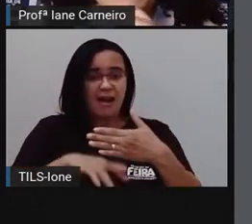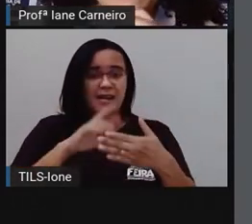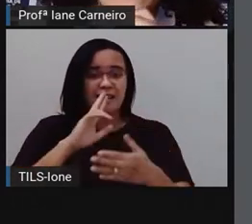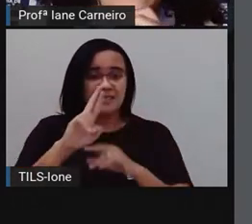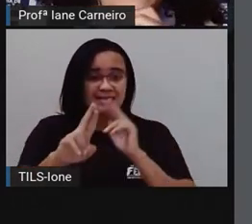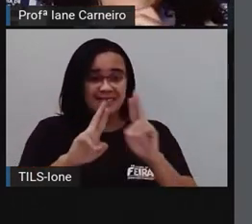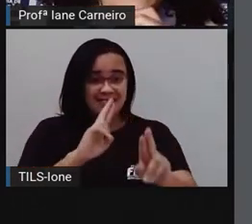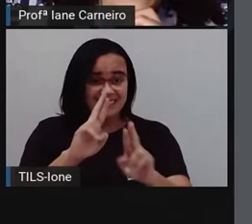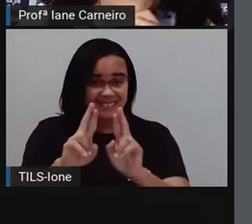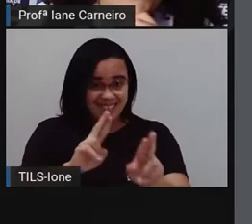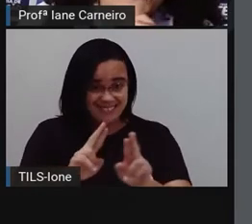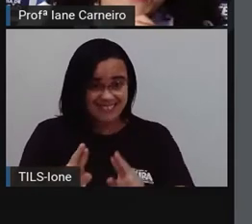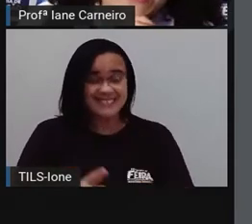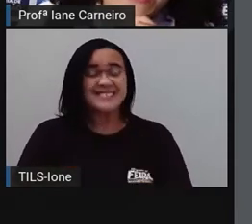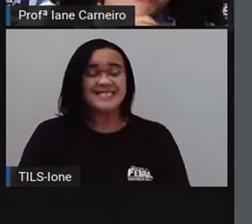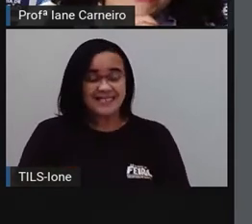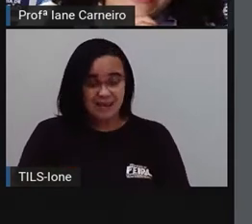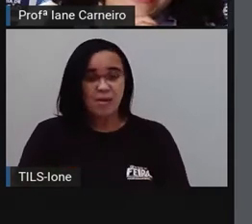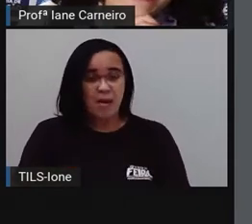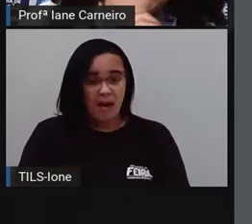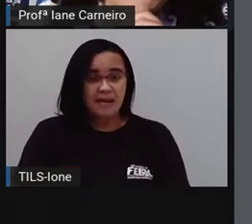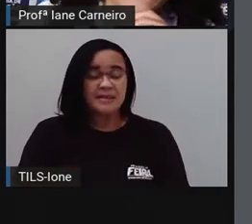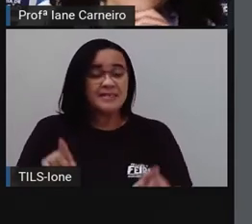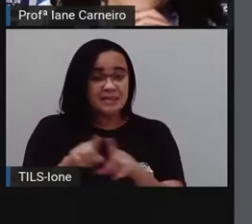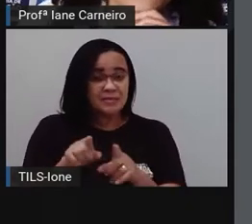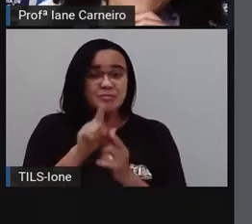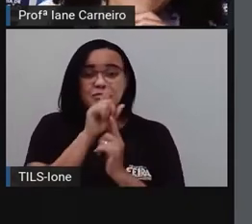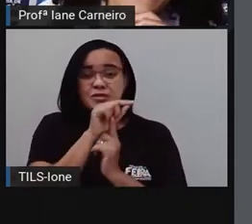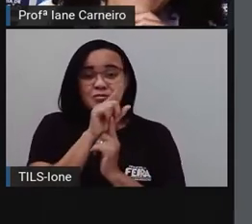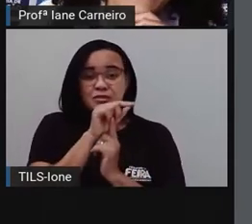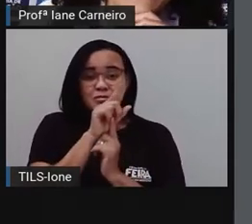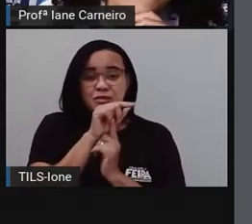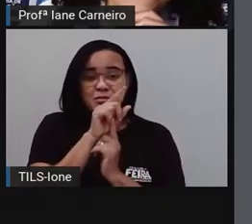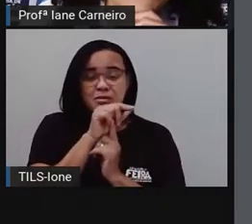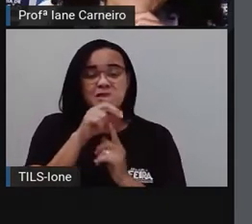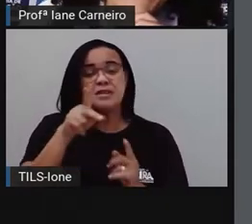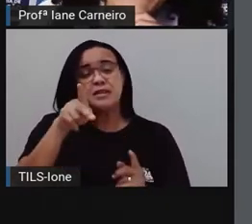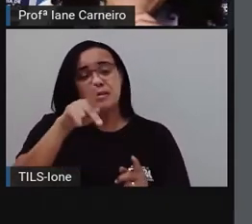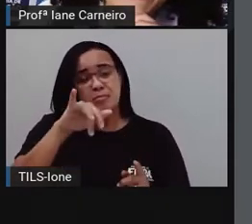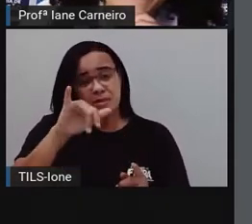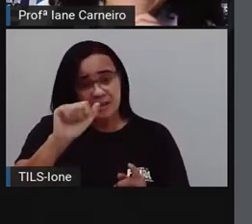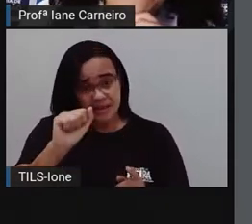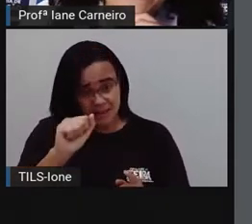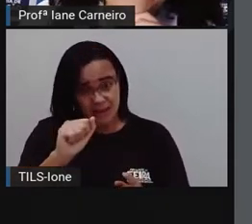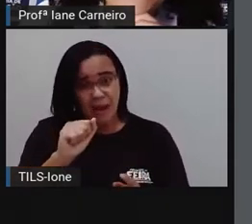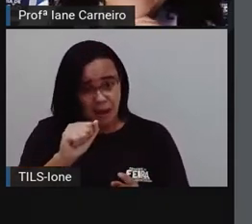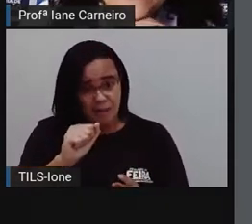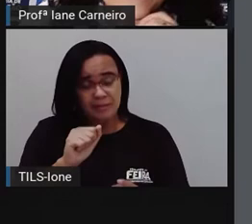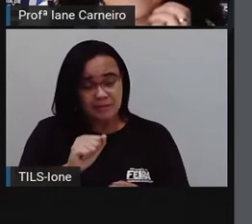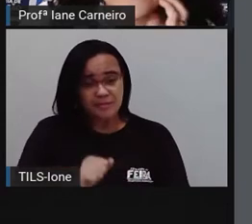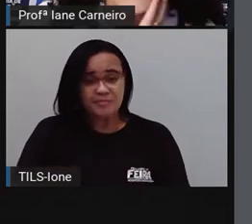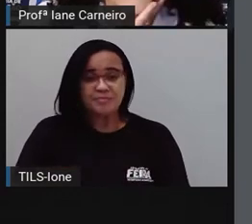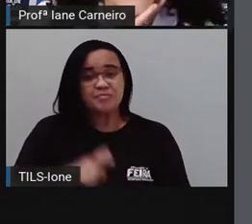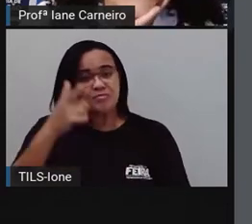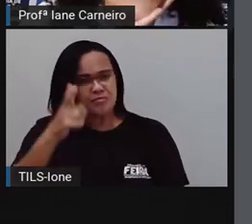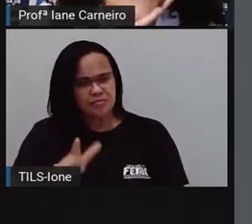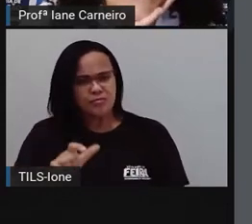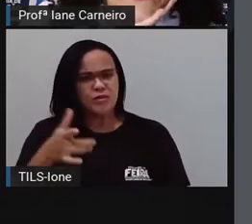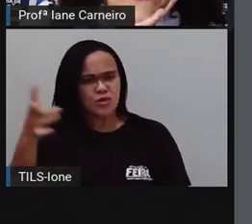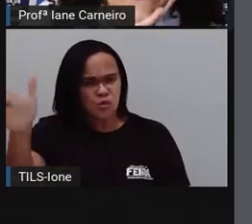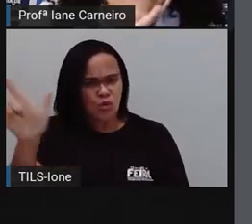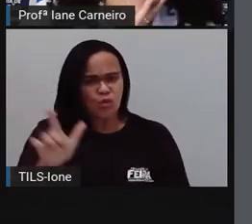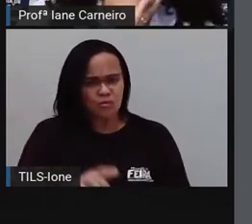também pia. O pinto, né? O pinto pia. Faz piu, piu. Quem mais faz esse som?